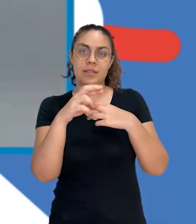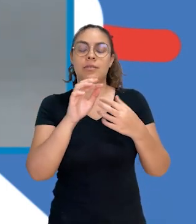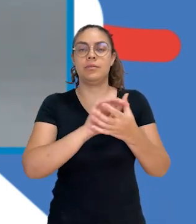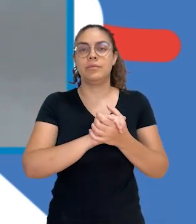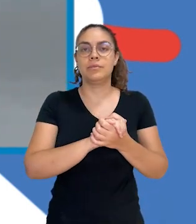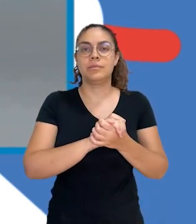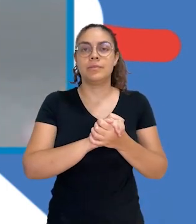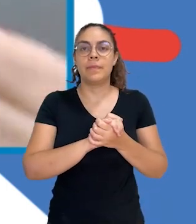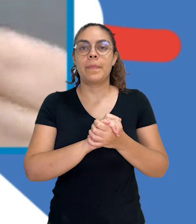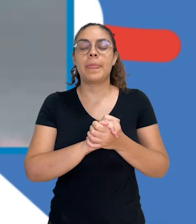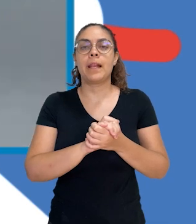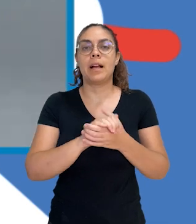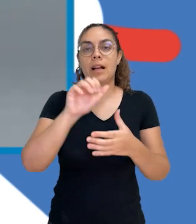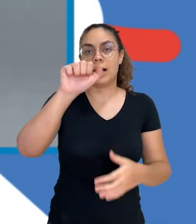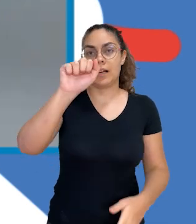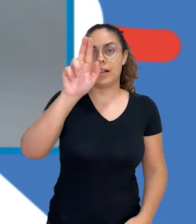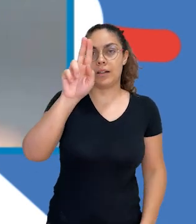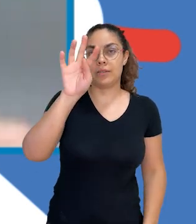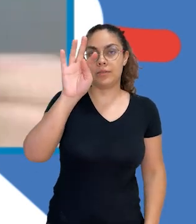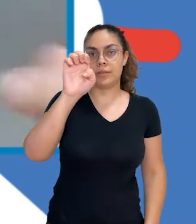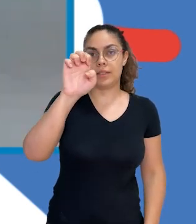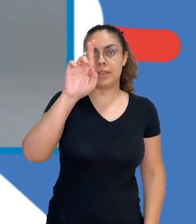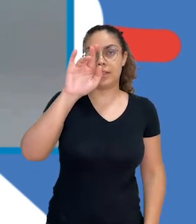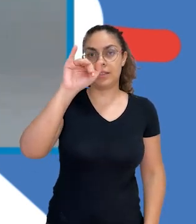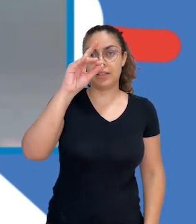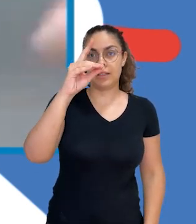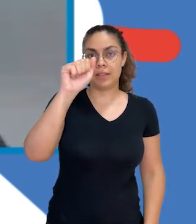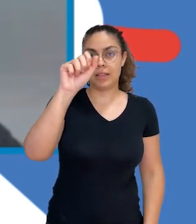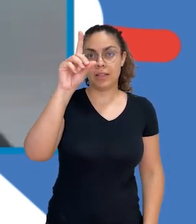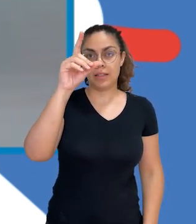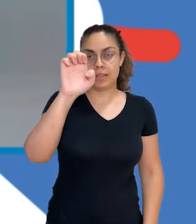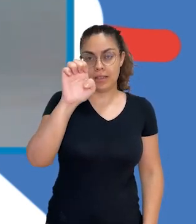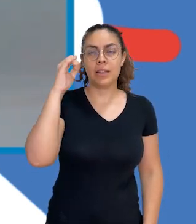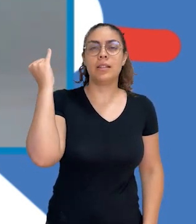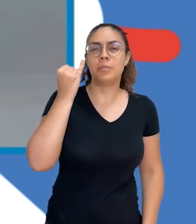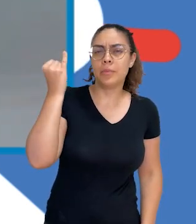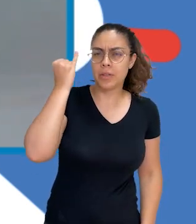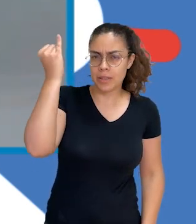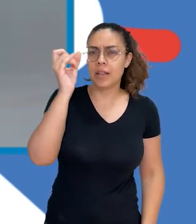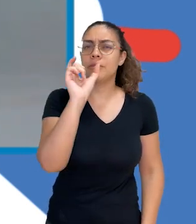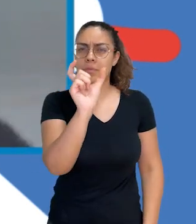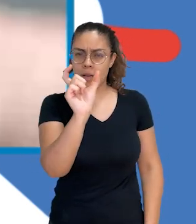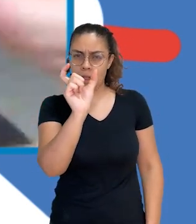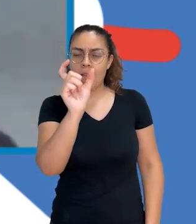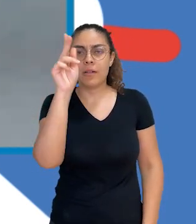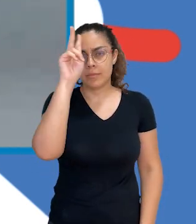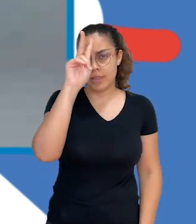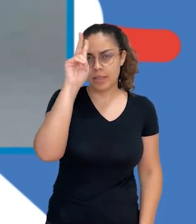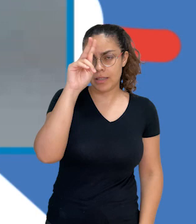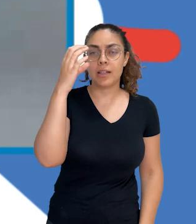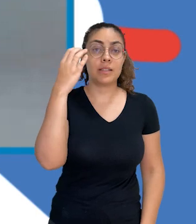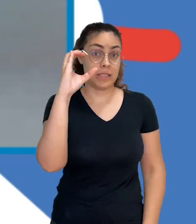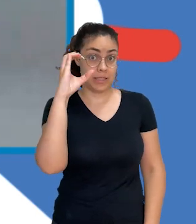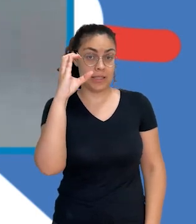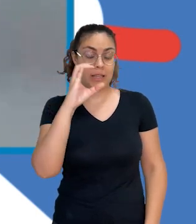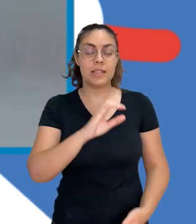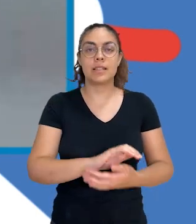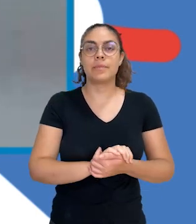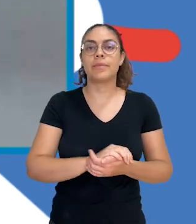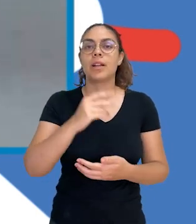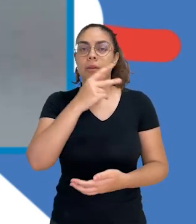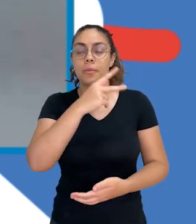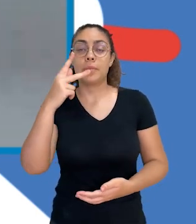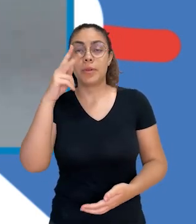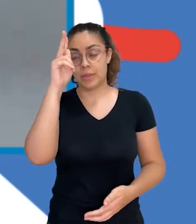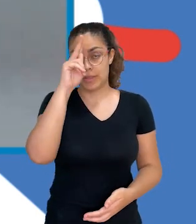alteridade, essa palavra tão importante para a sociologia, para a história, para as ciências humanas como um todo. Como